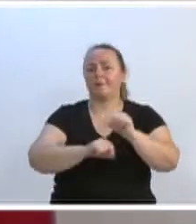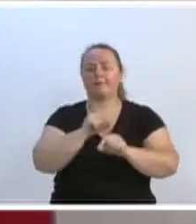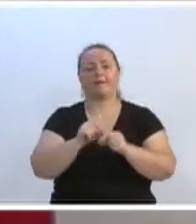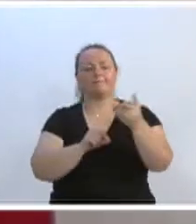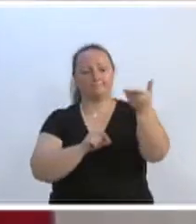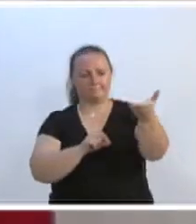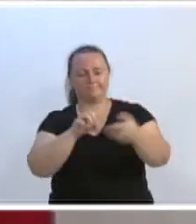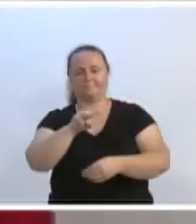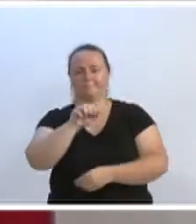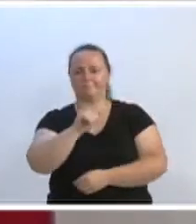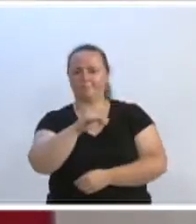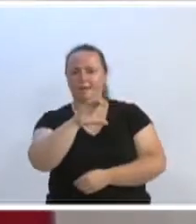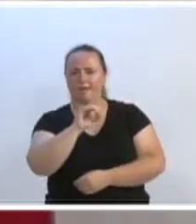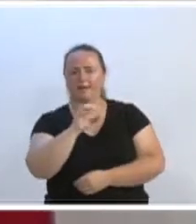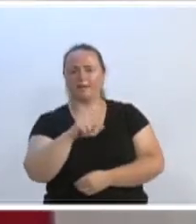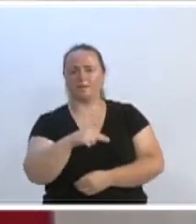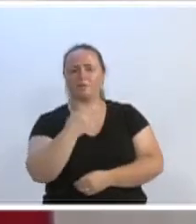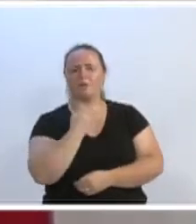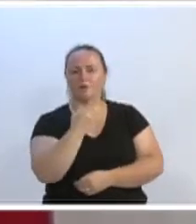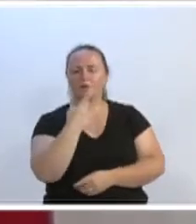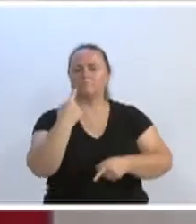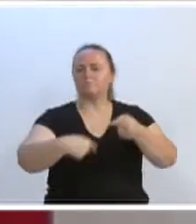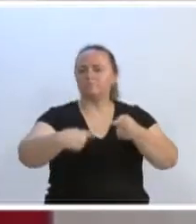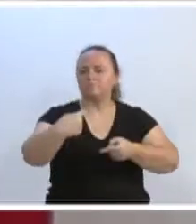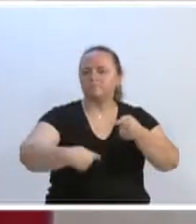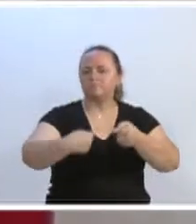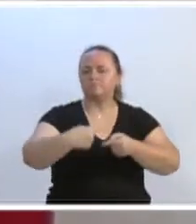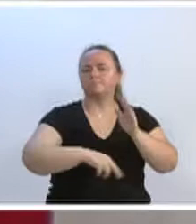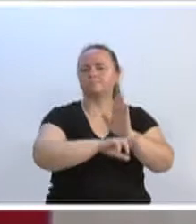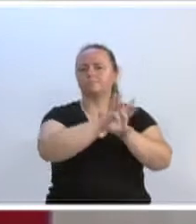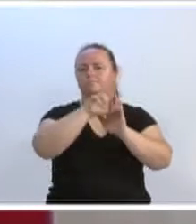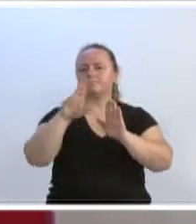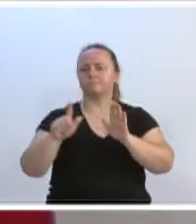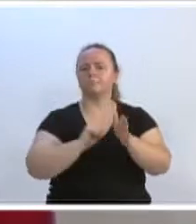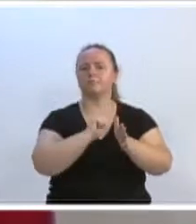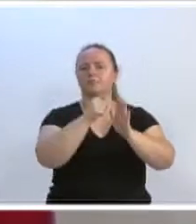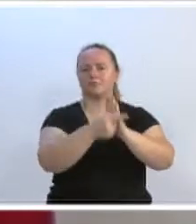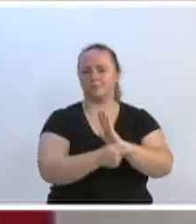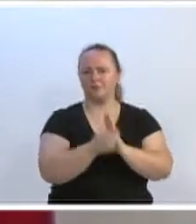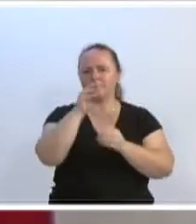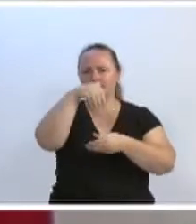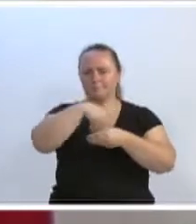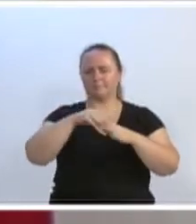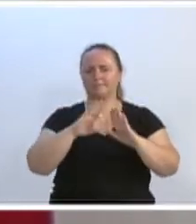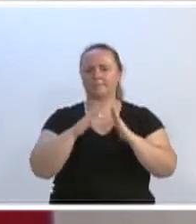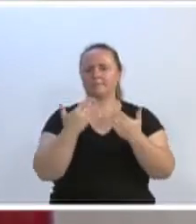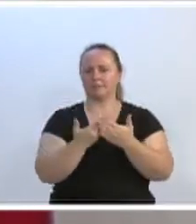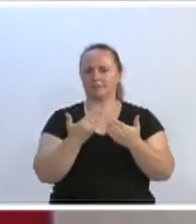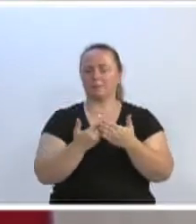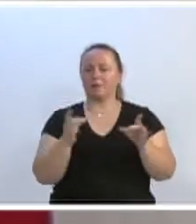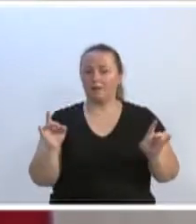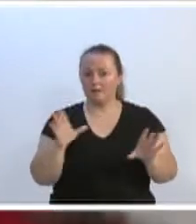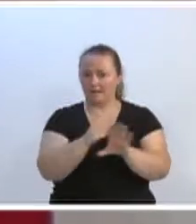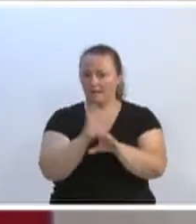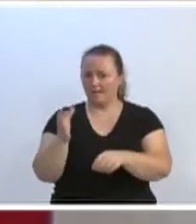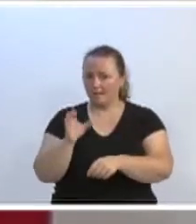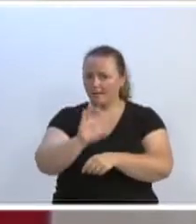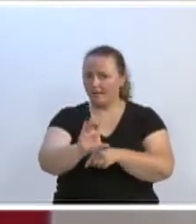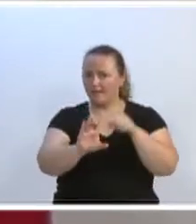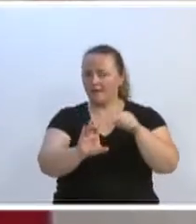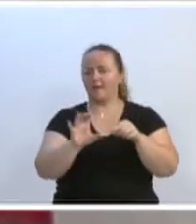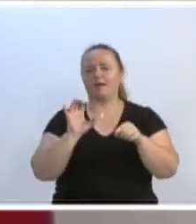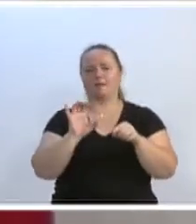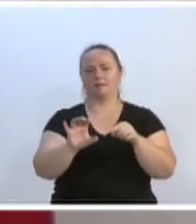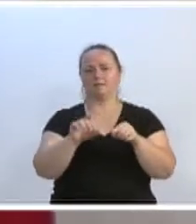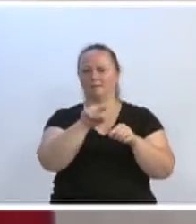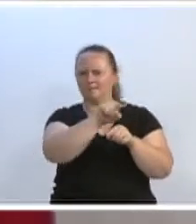referência à minha discussão sobre diversidade de gênero na Escola Elza Pacheco, eles terminam o vídeo falando essa pessoa que